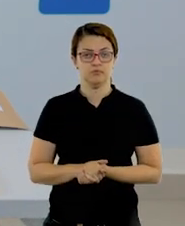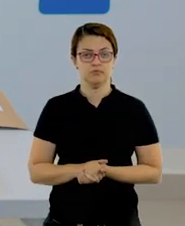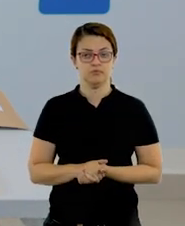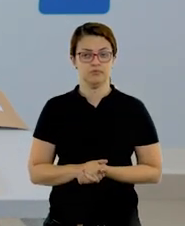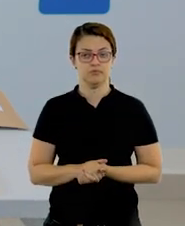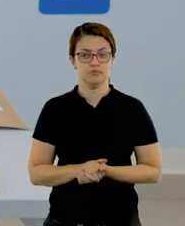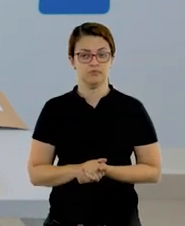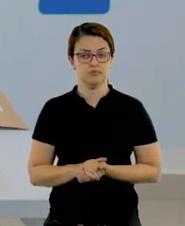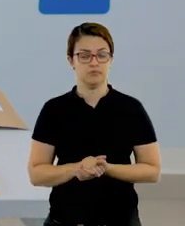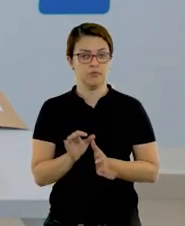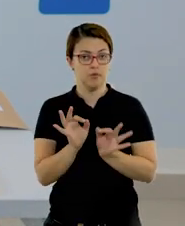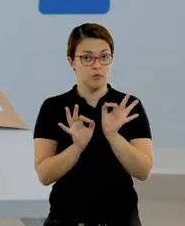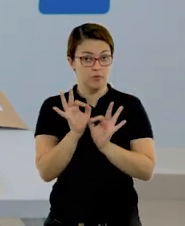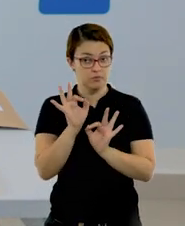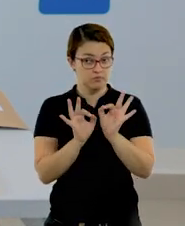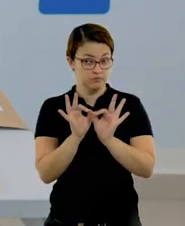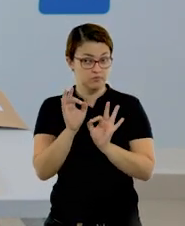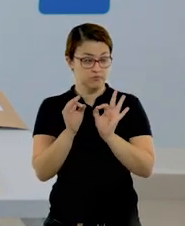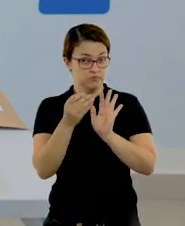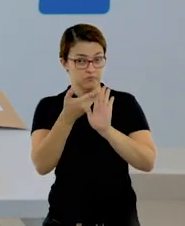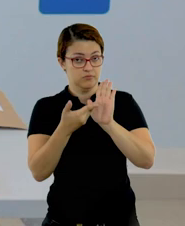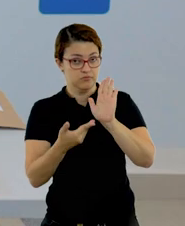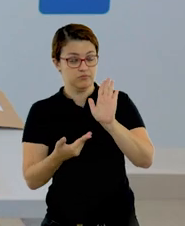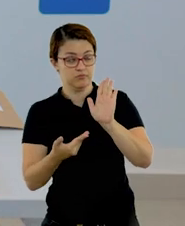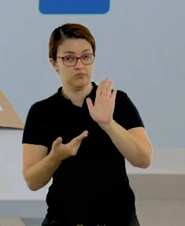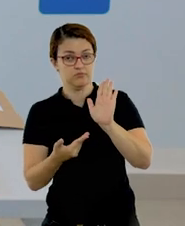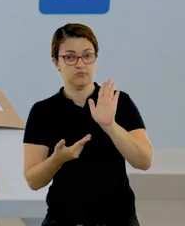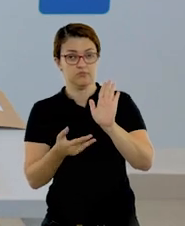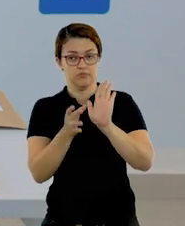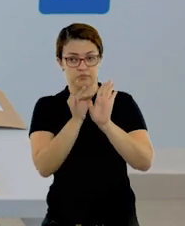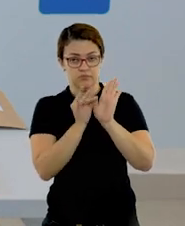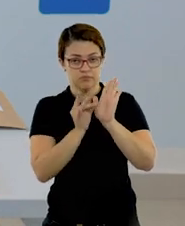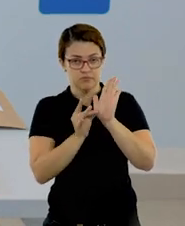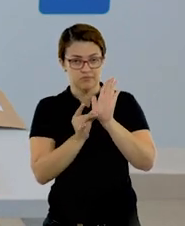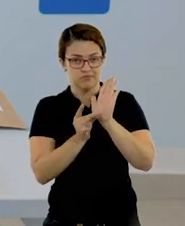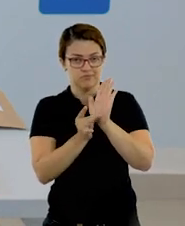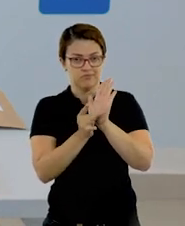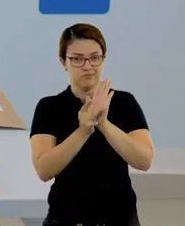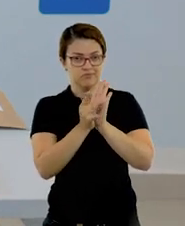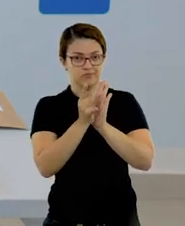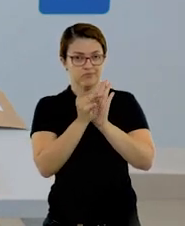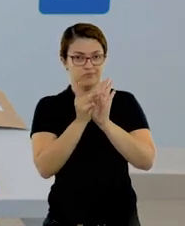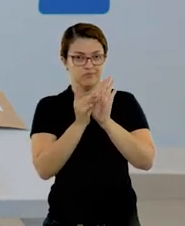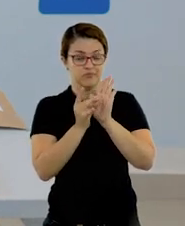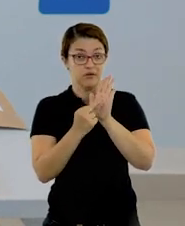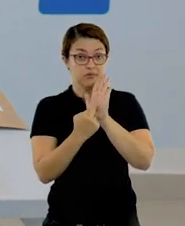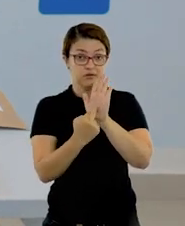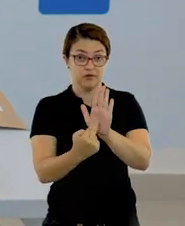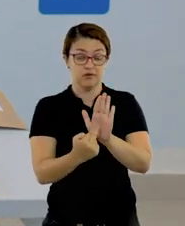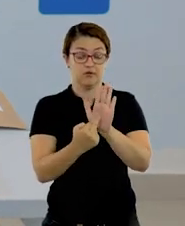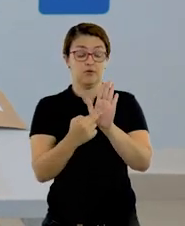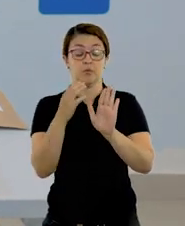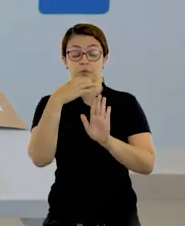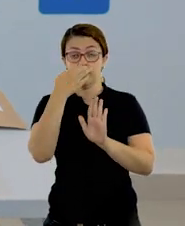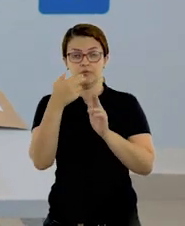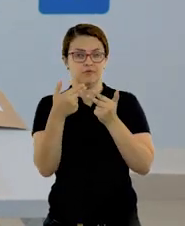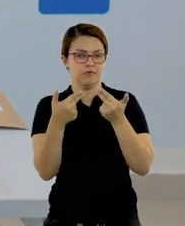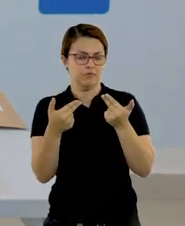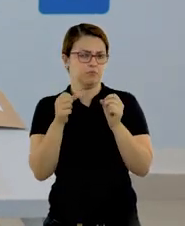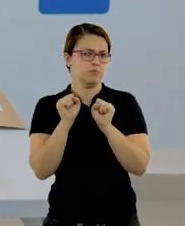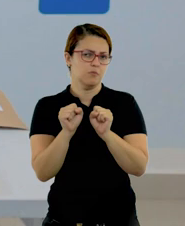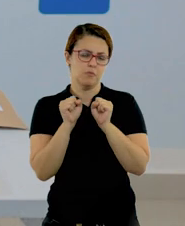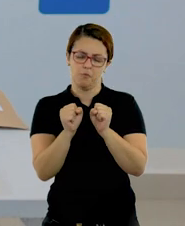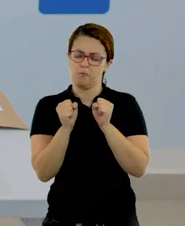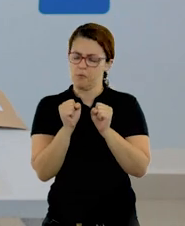esse mosaico conforme já foi mostrado aqui, dando a forma de uma fruta que é o abacaxi. Mas vocês podem